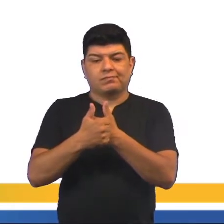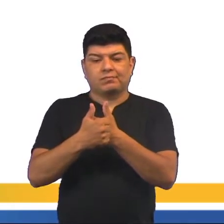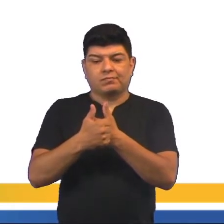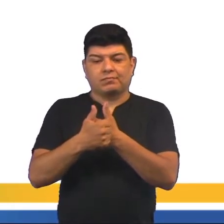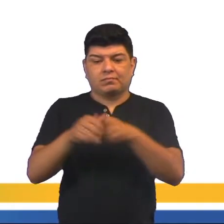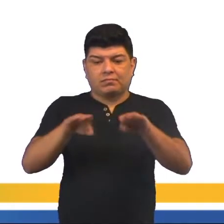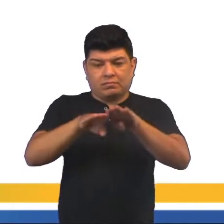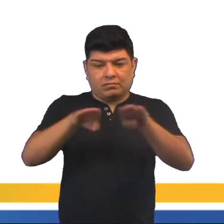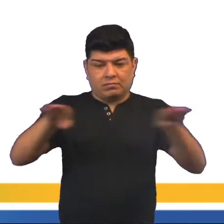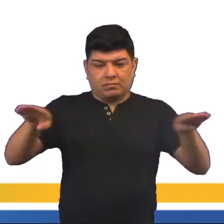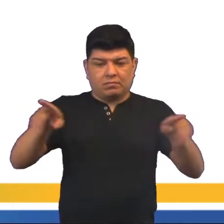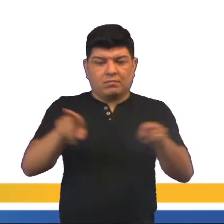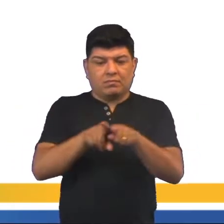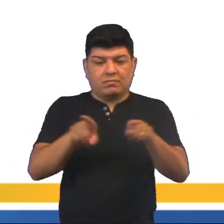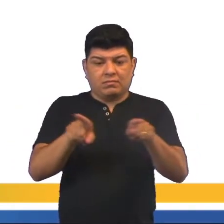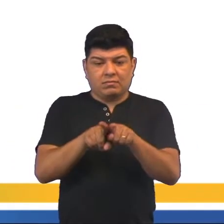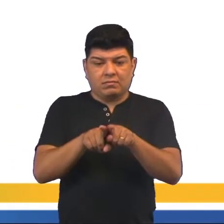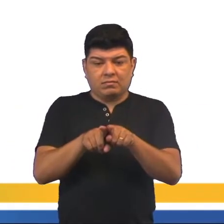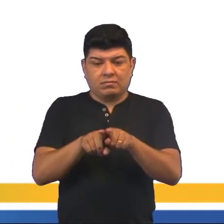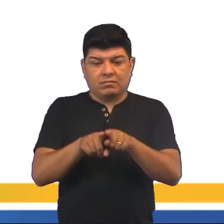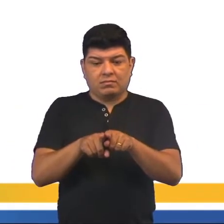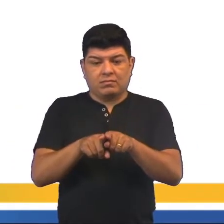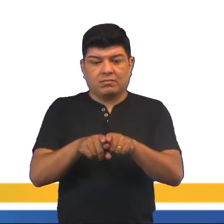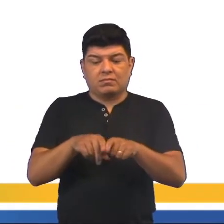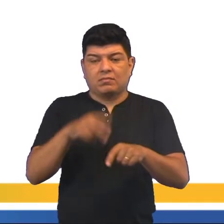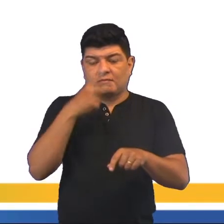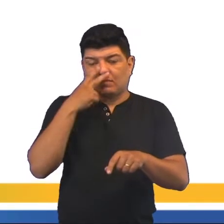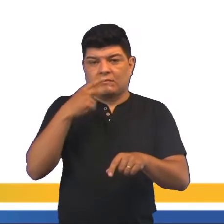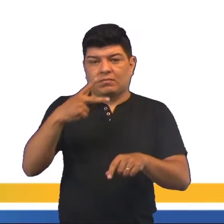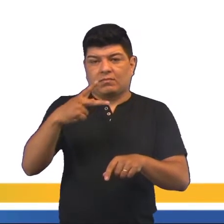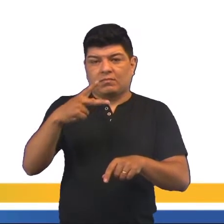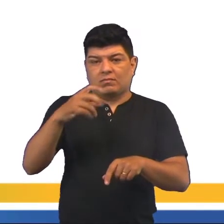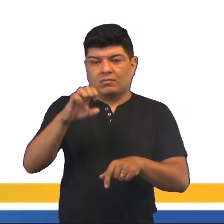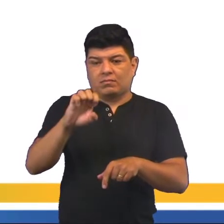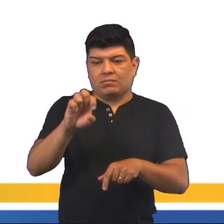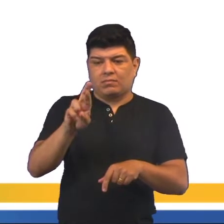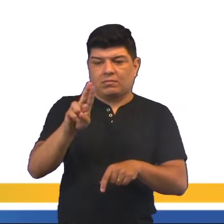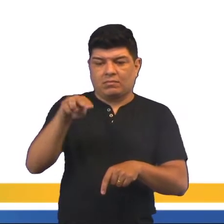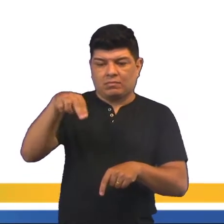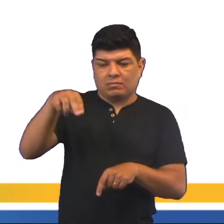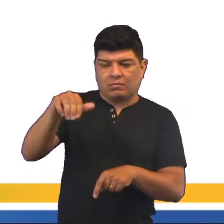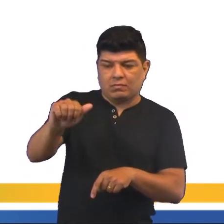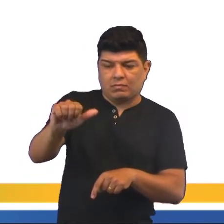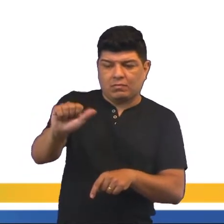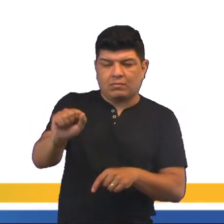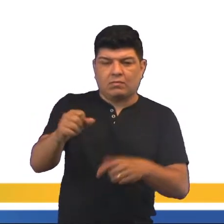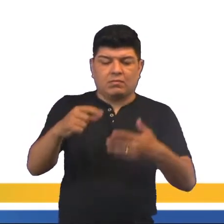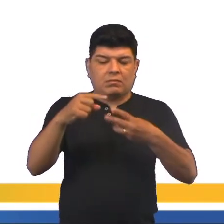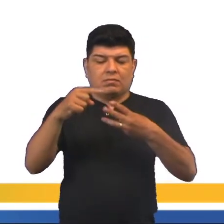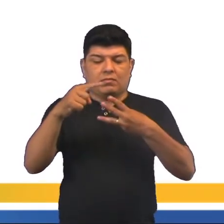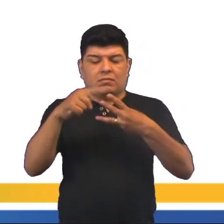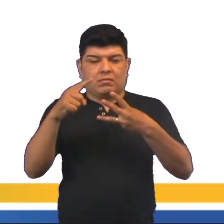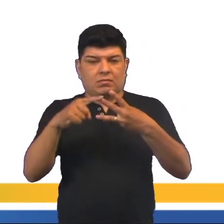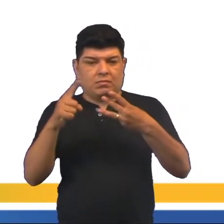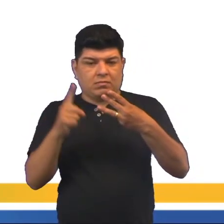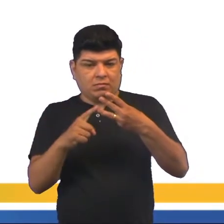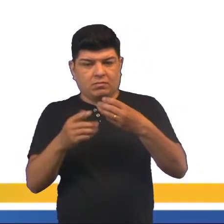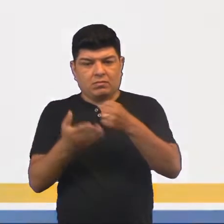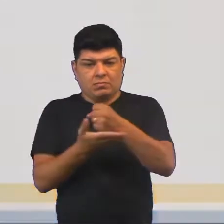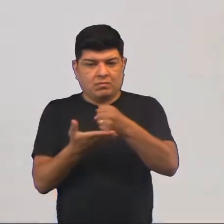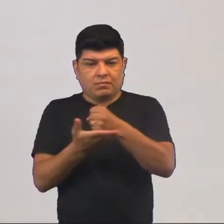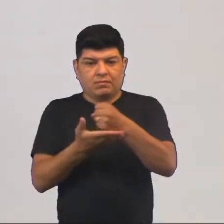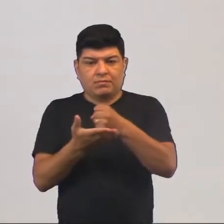palco. São também chamadas pernas, né? Então, nós temos aí três elementos básicos já iniciados,